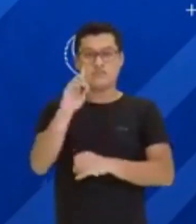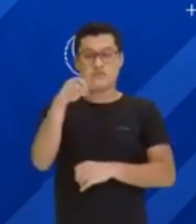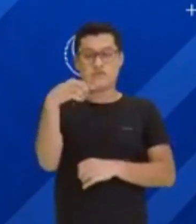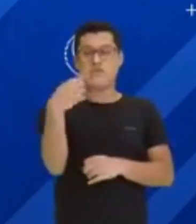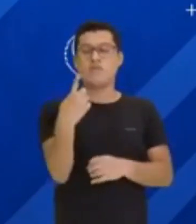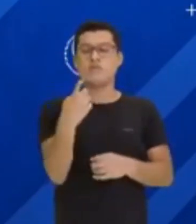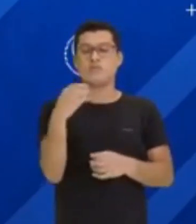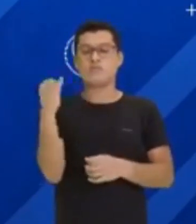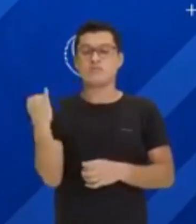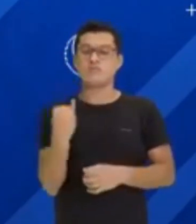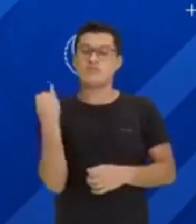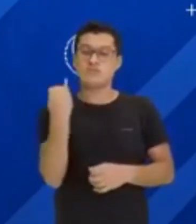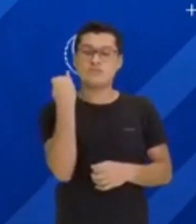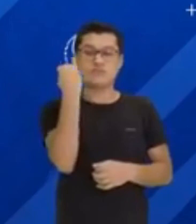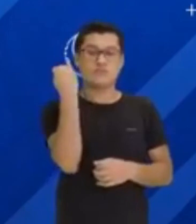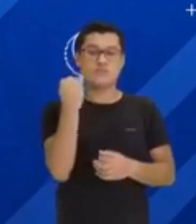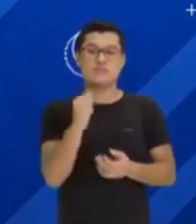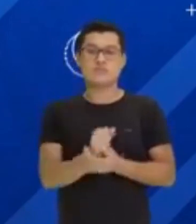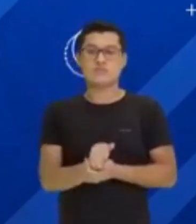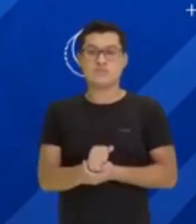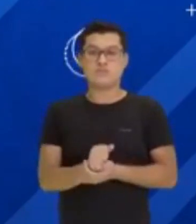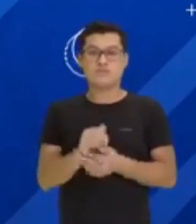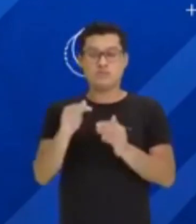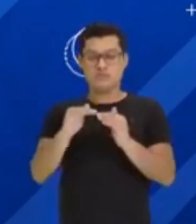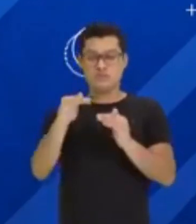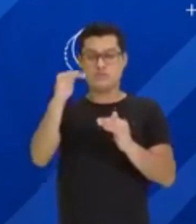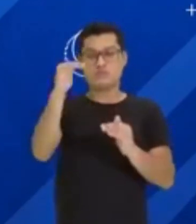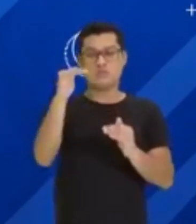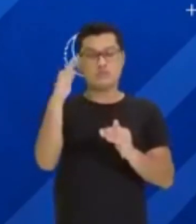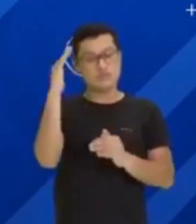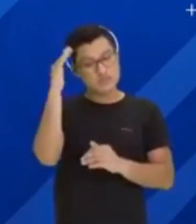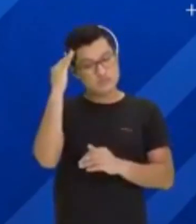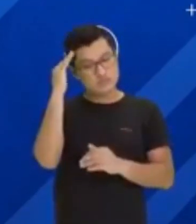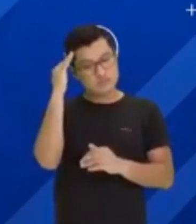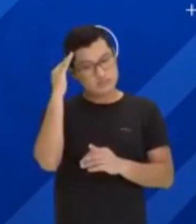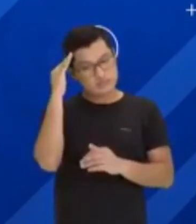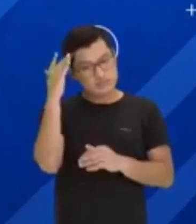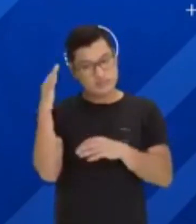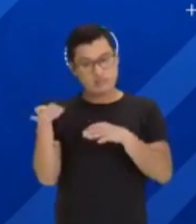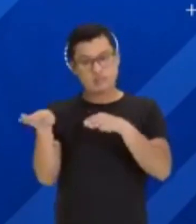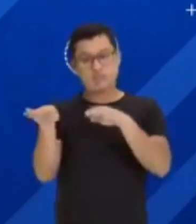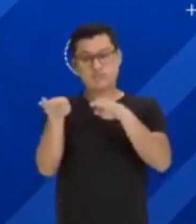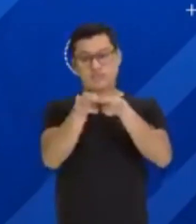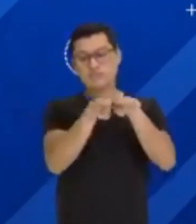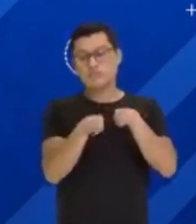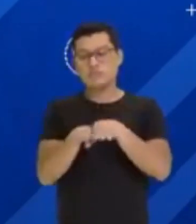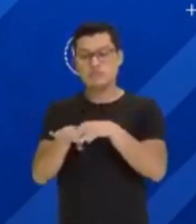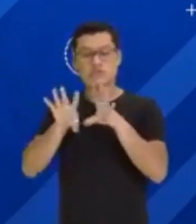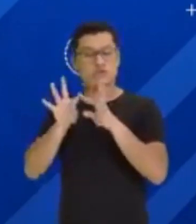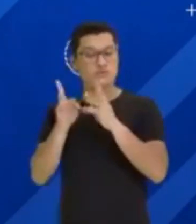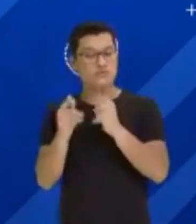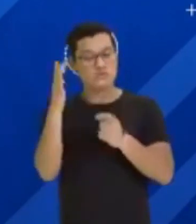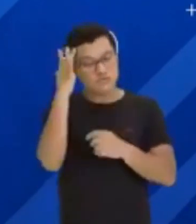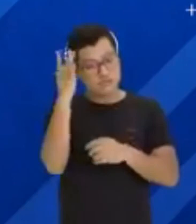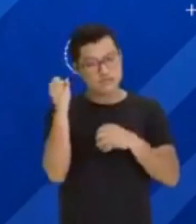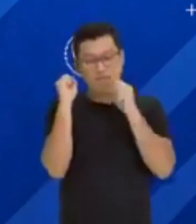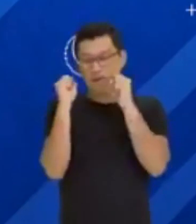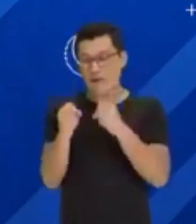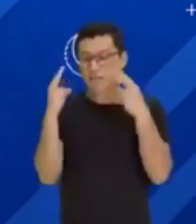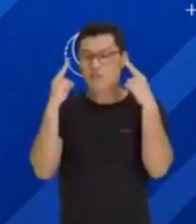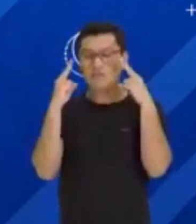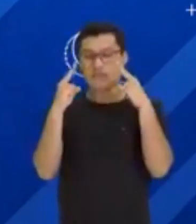questão importante. O nível de entendimento é acessível a todos. Podem ser